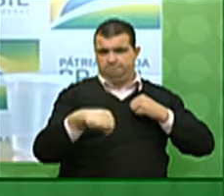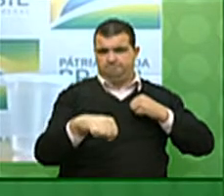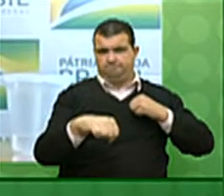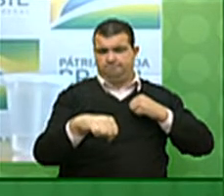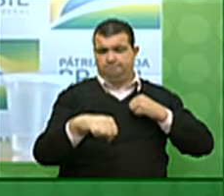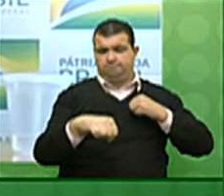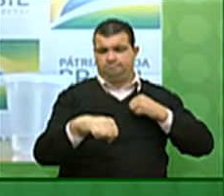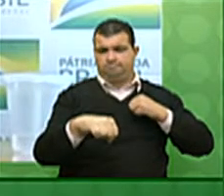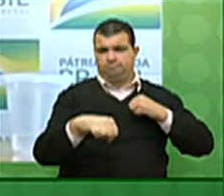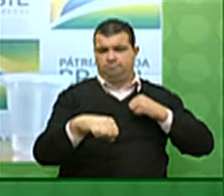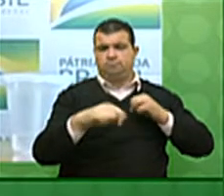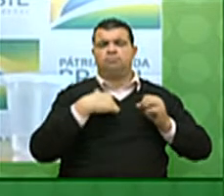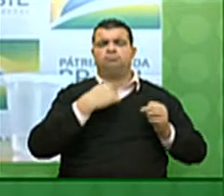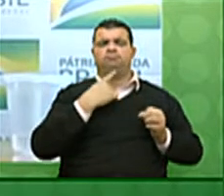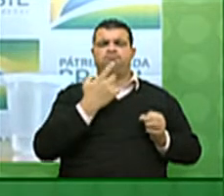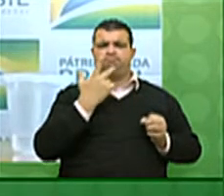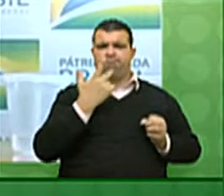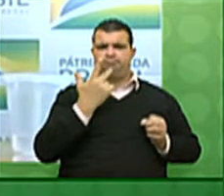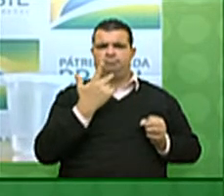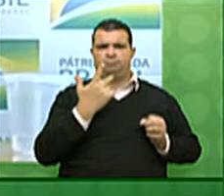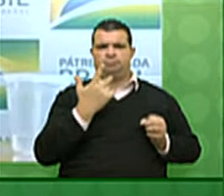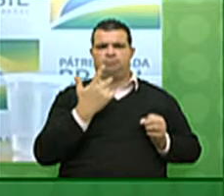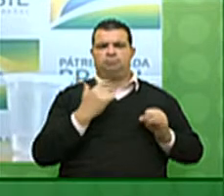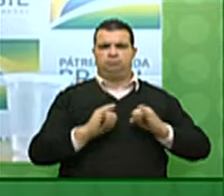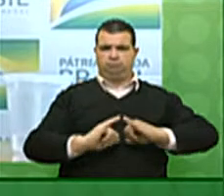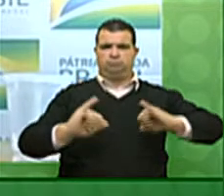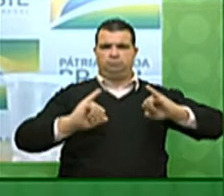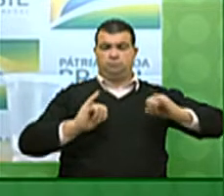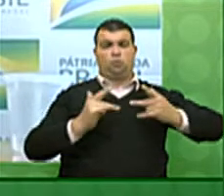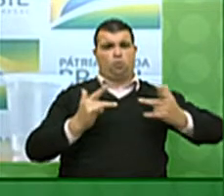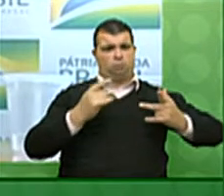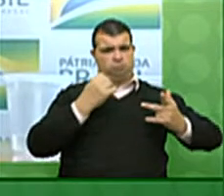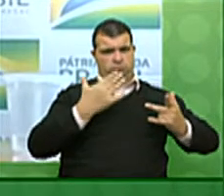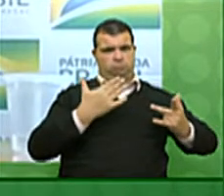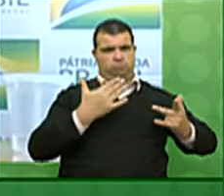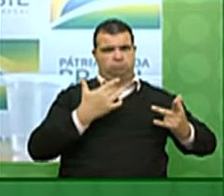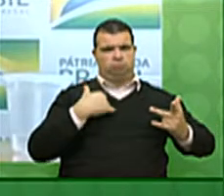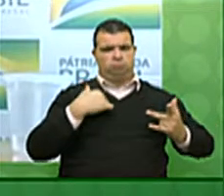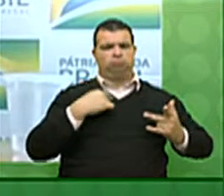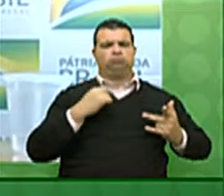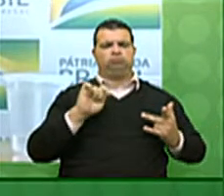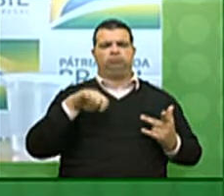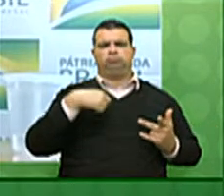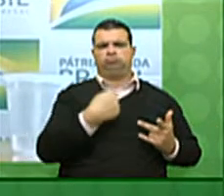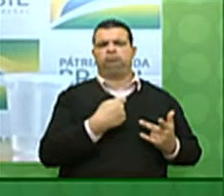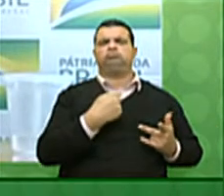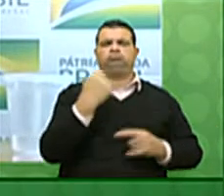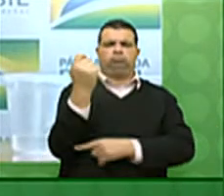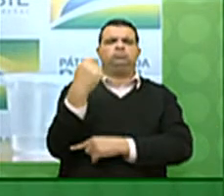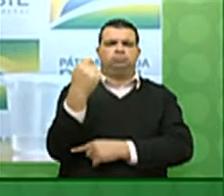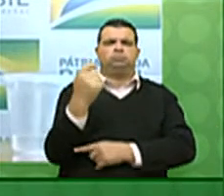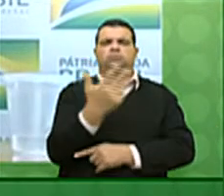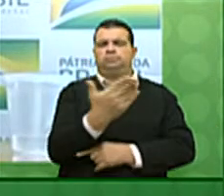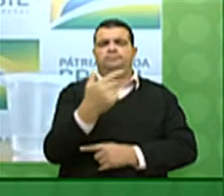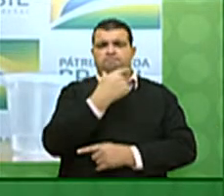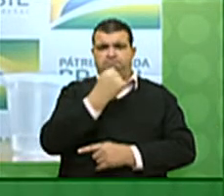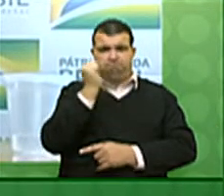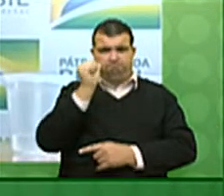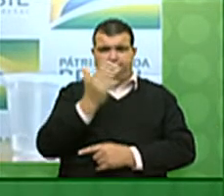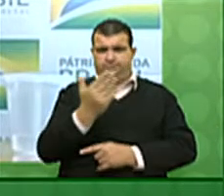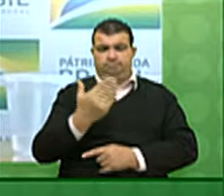quero deixar uma mensagem de otimismo. Como gaúchos, as senhoras e os senhores